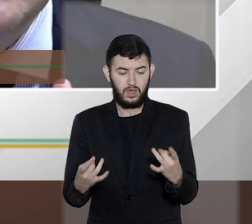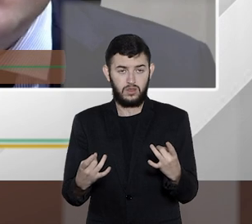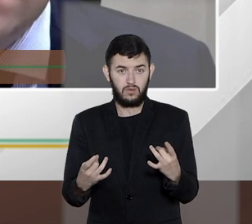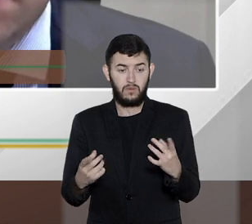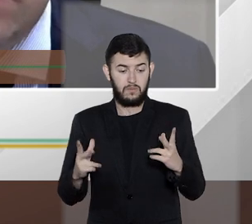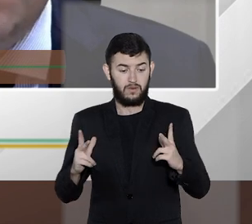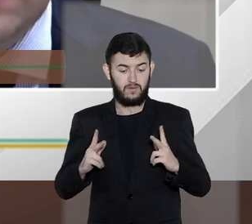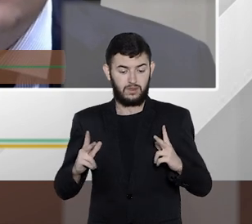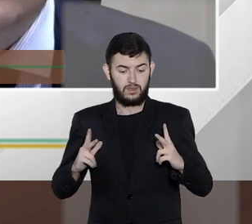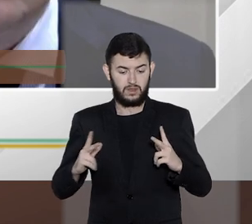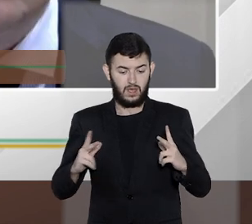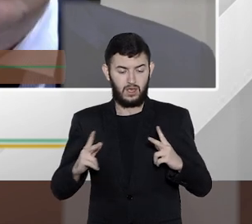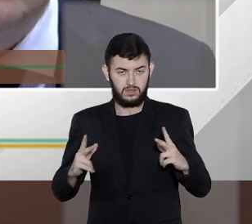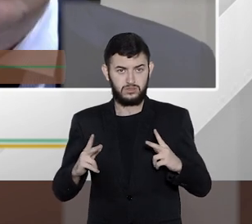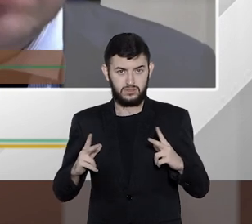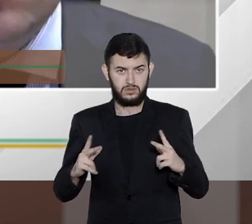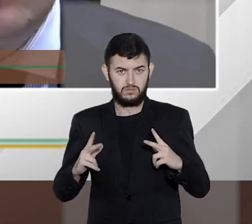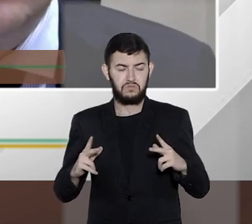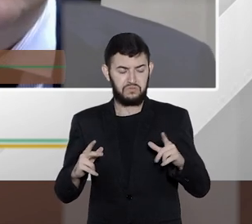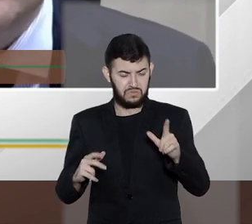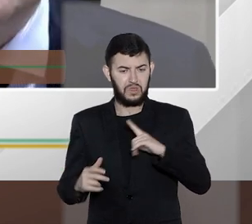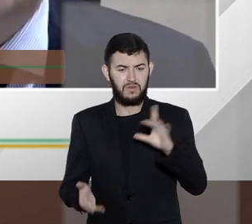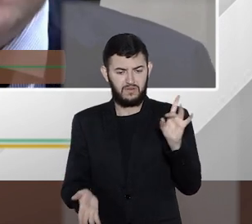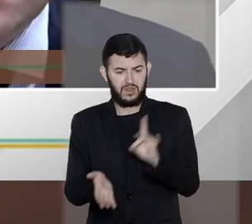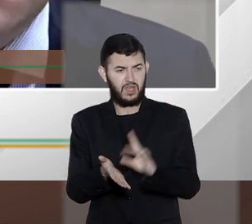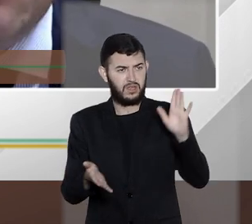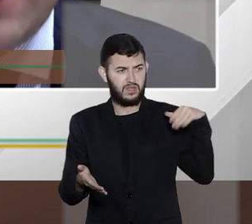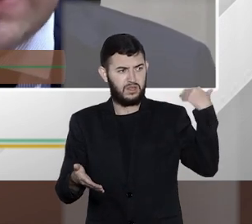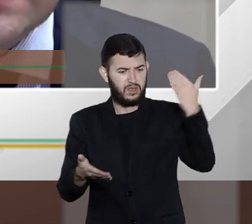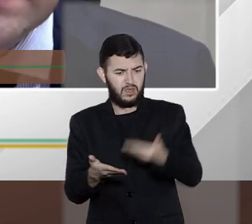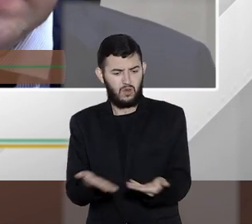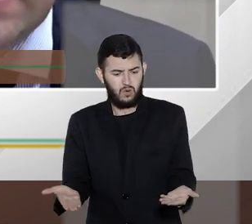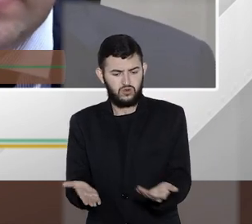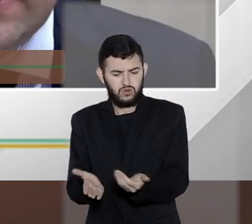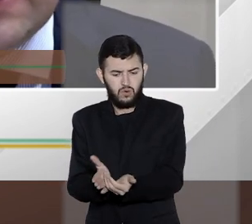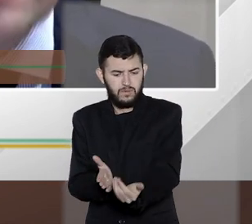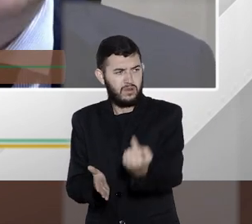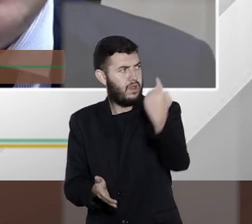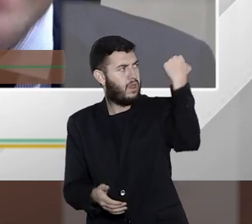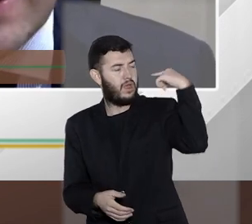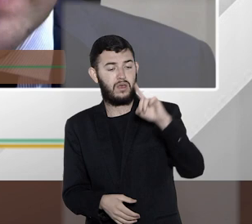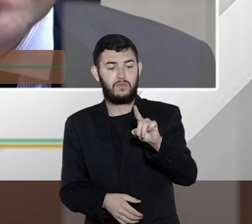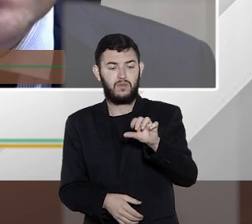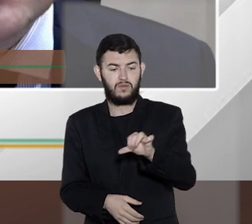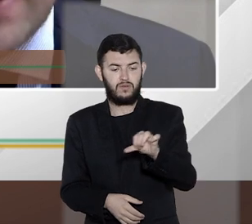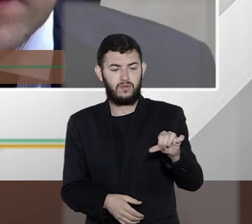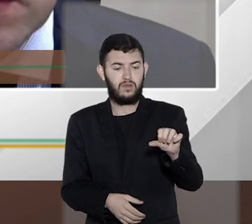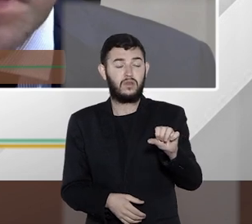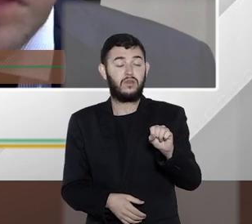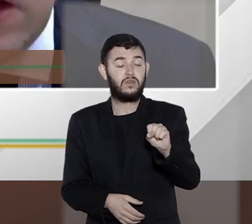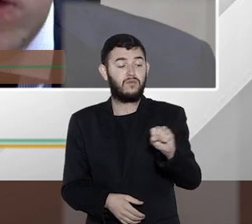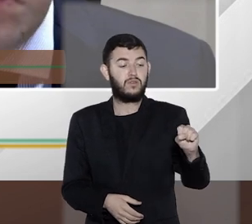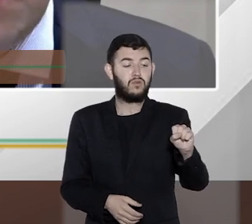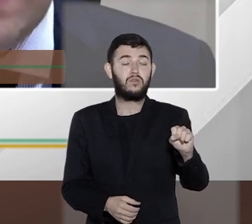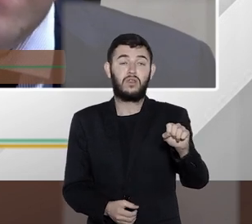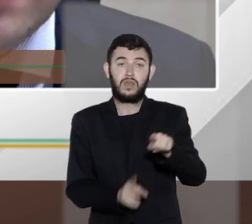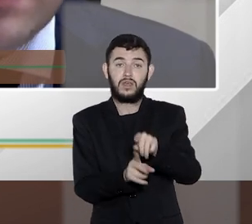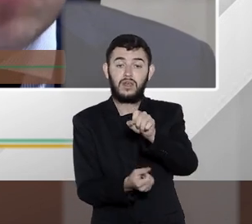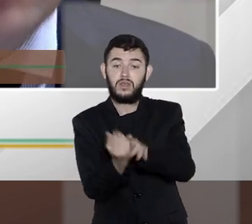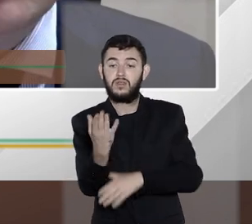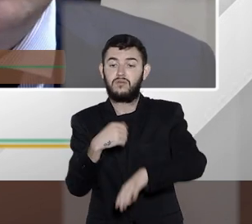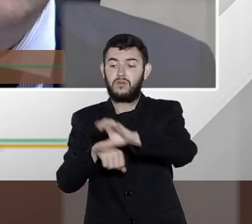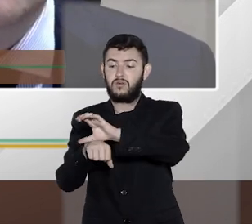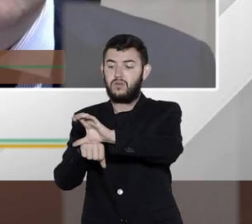gente tinha uma obrigação, tanto do Estado, quanto das empresas privadas resguardarem esses dados. O